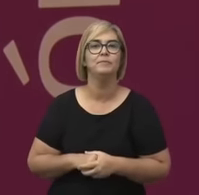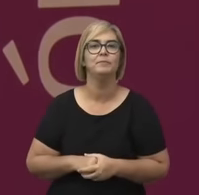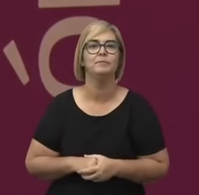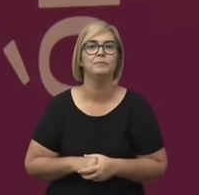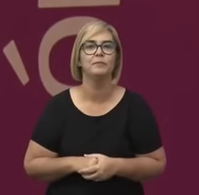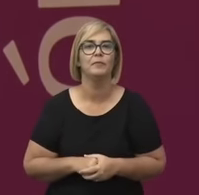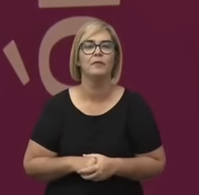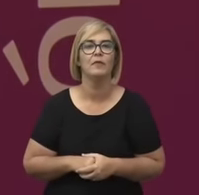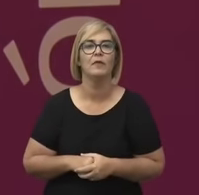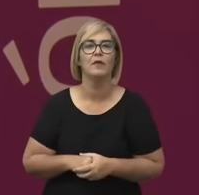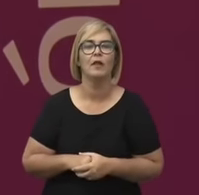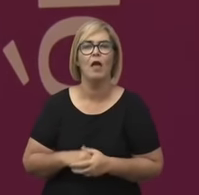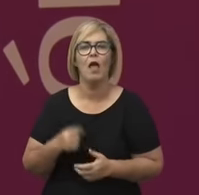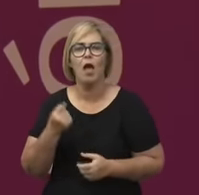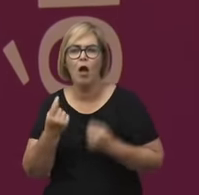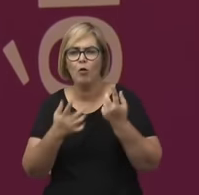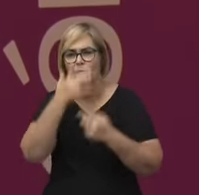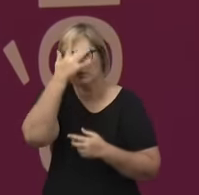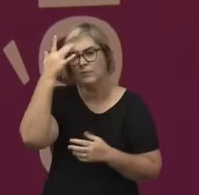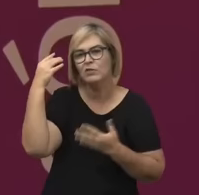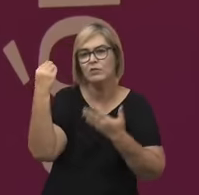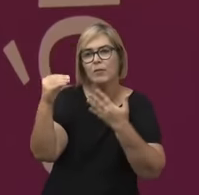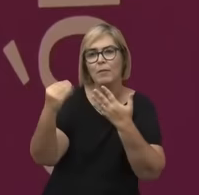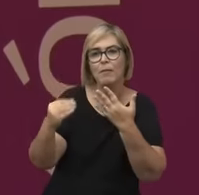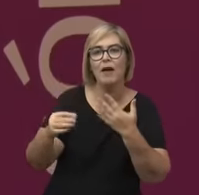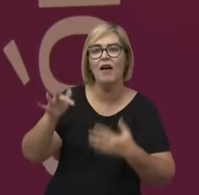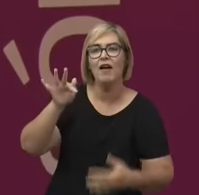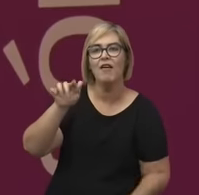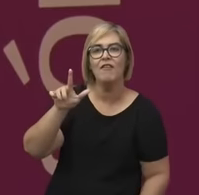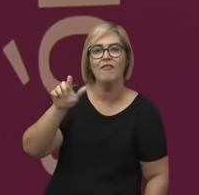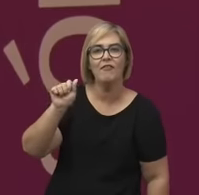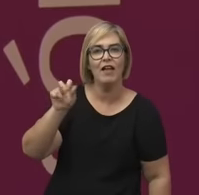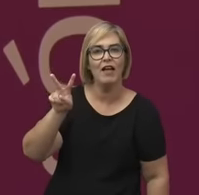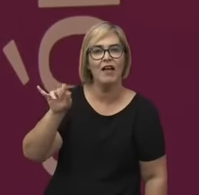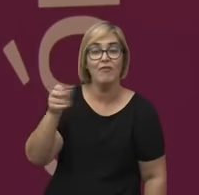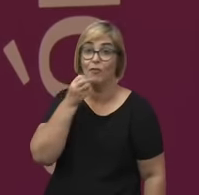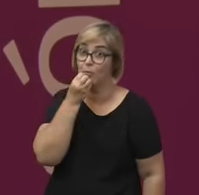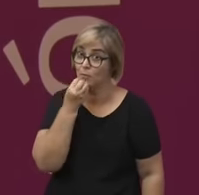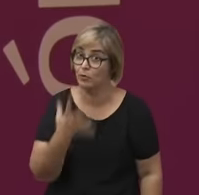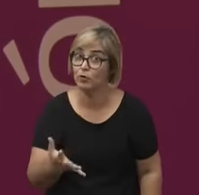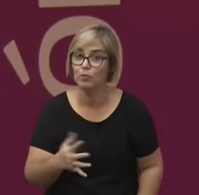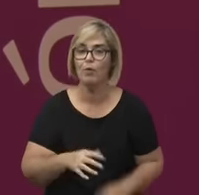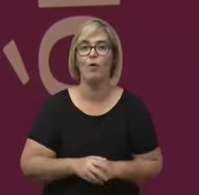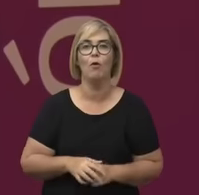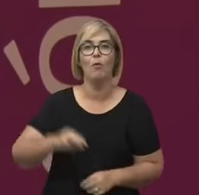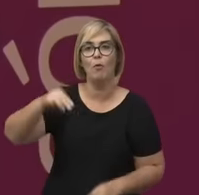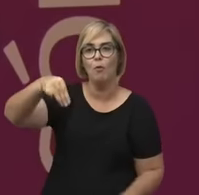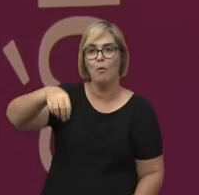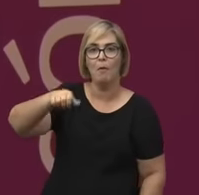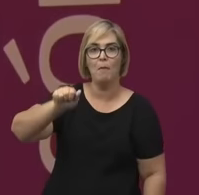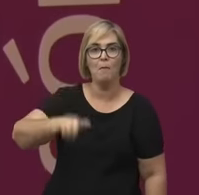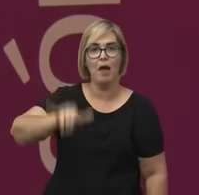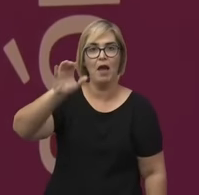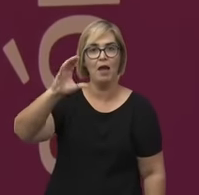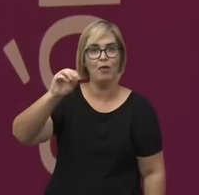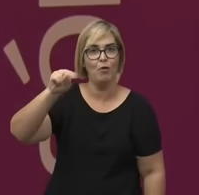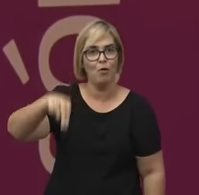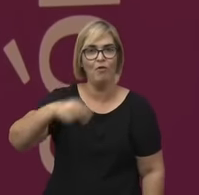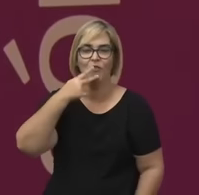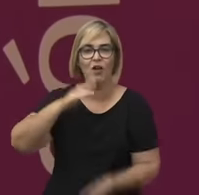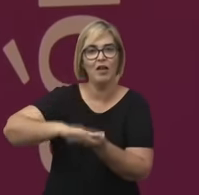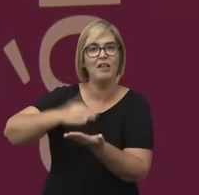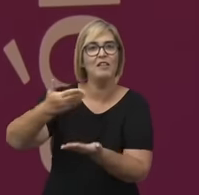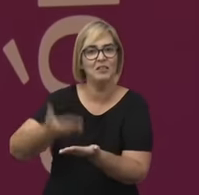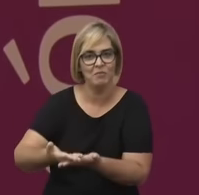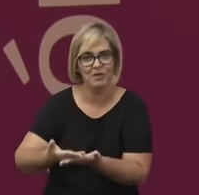Alguns comentários, a Flávia Brandão falou que foi muito bom, o Maicon Rodrigues disse que a interpretação é muito boa, inclusive